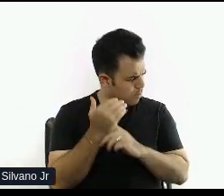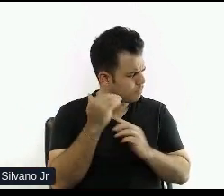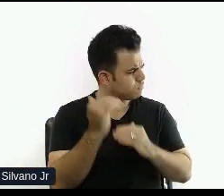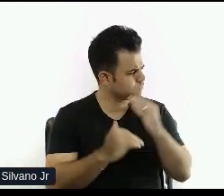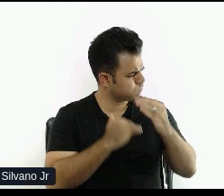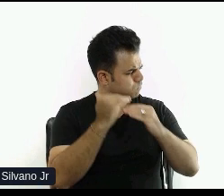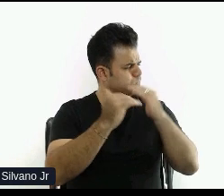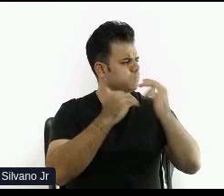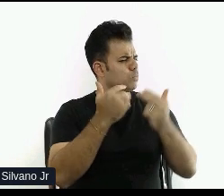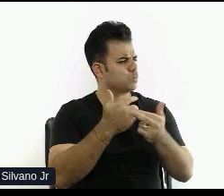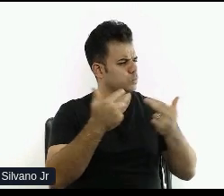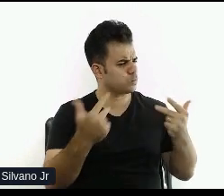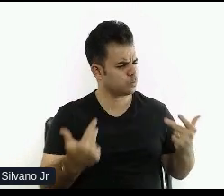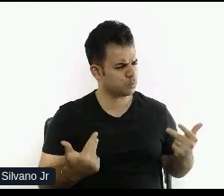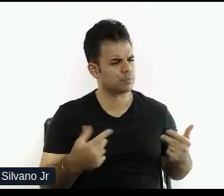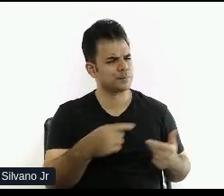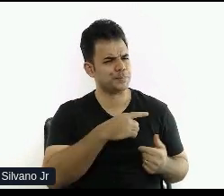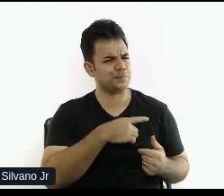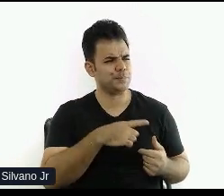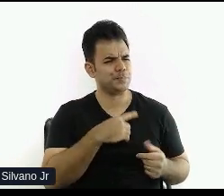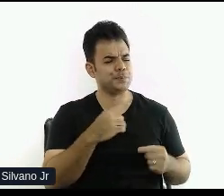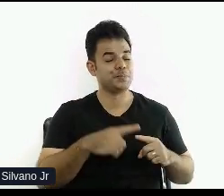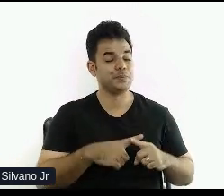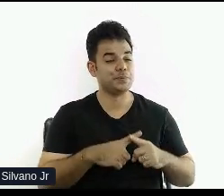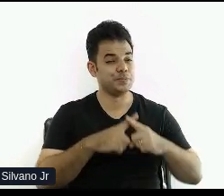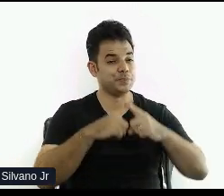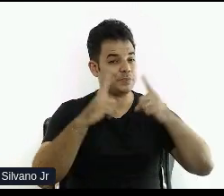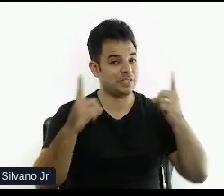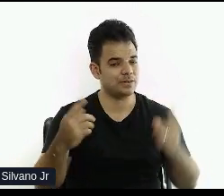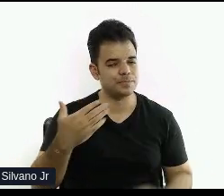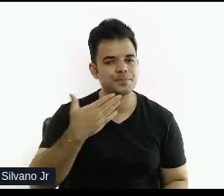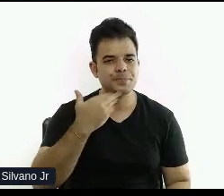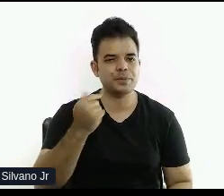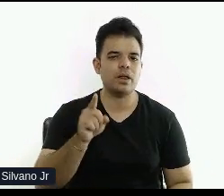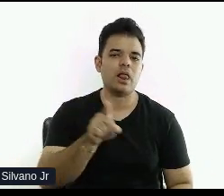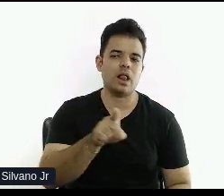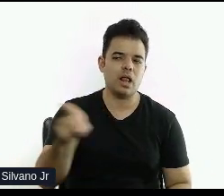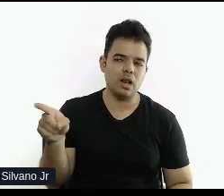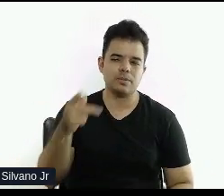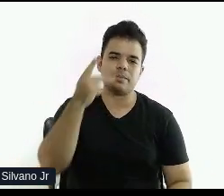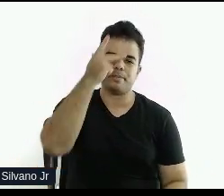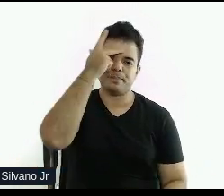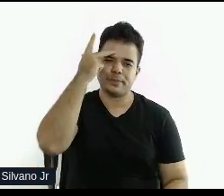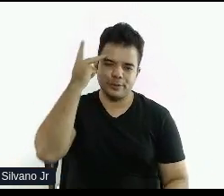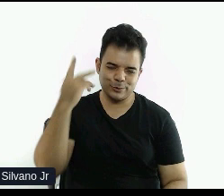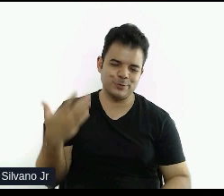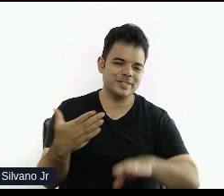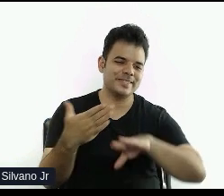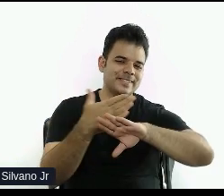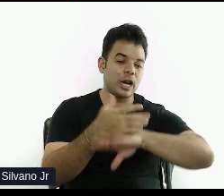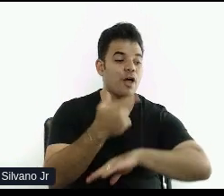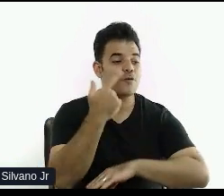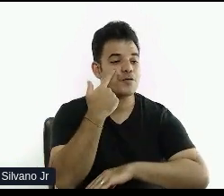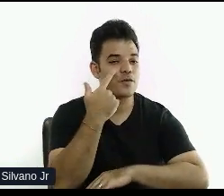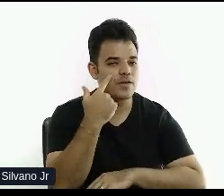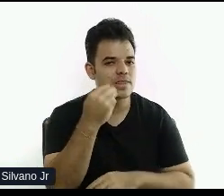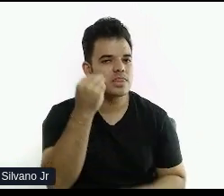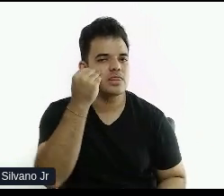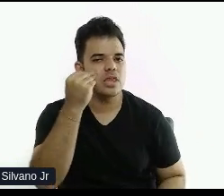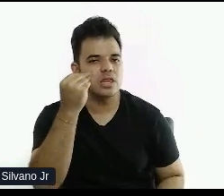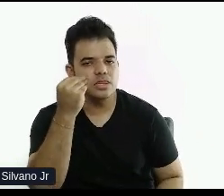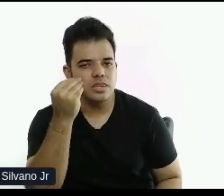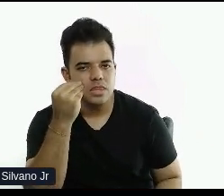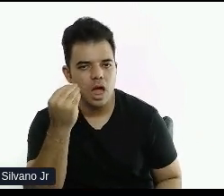muitos aspectos, mas nada melhor do que as pessoas que vão usar o site, a pessoa com deficiência, que ela